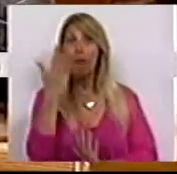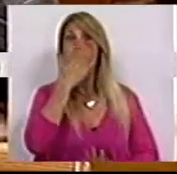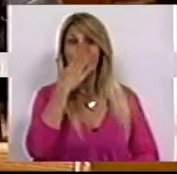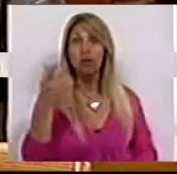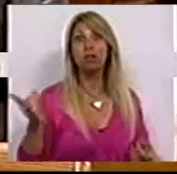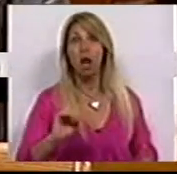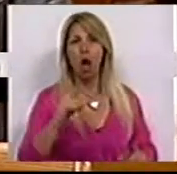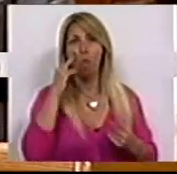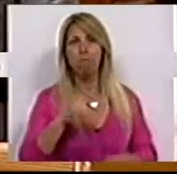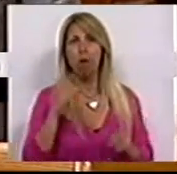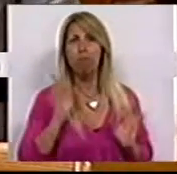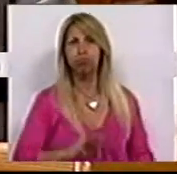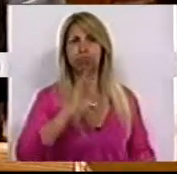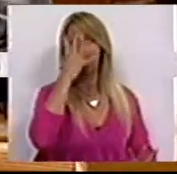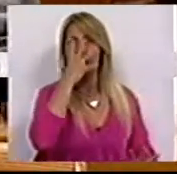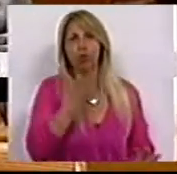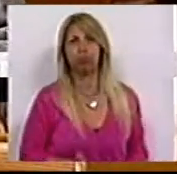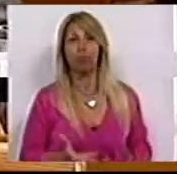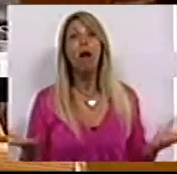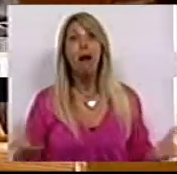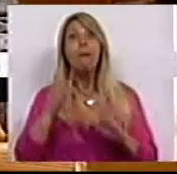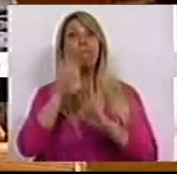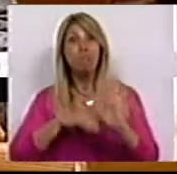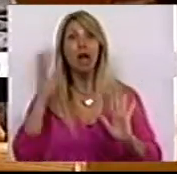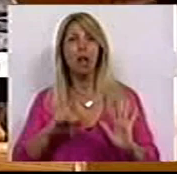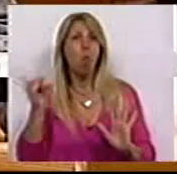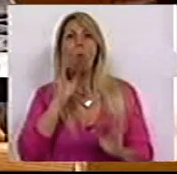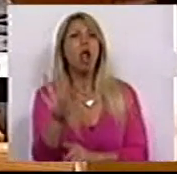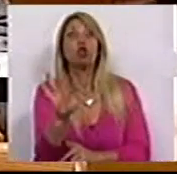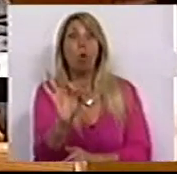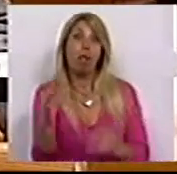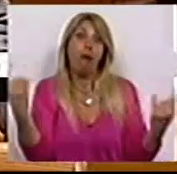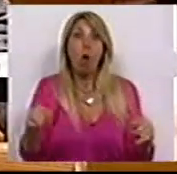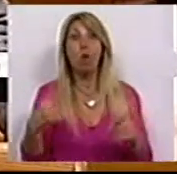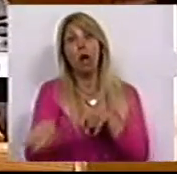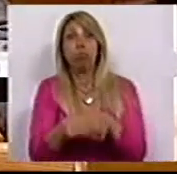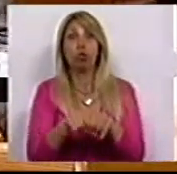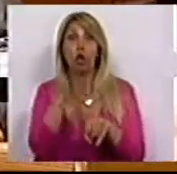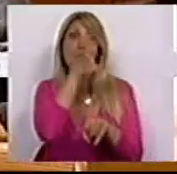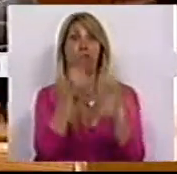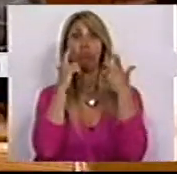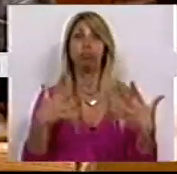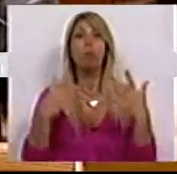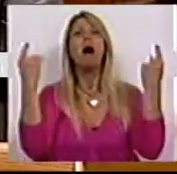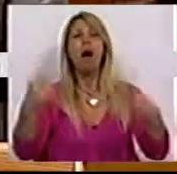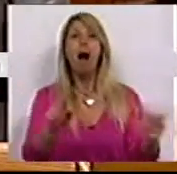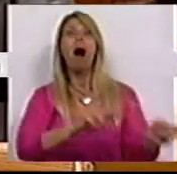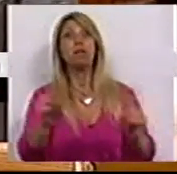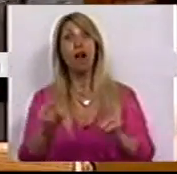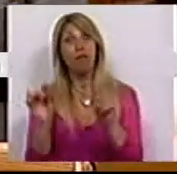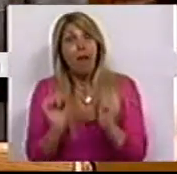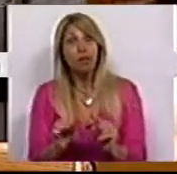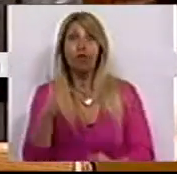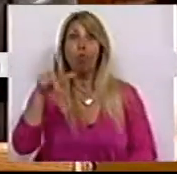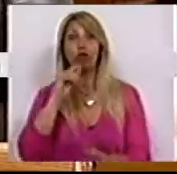precariedade não é uma escolha. A precariedade é a única política que este Governo tem. Mas há alternativas e essas foram aquelas que o